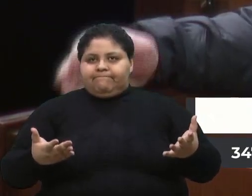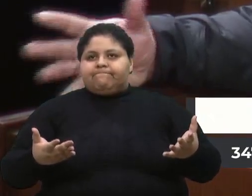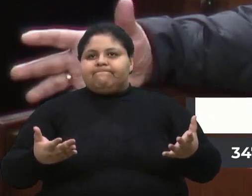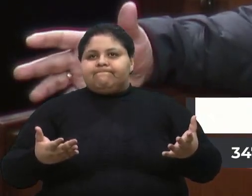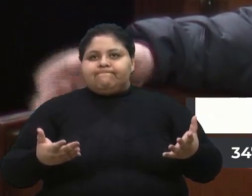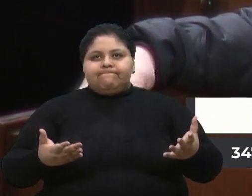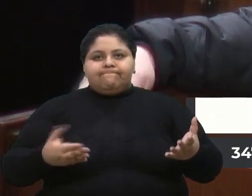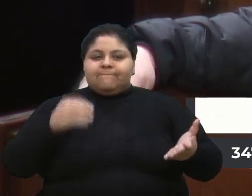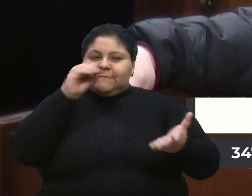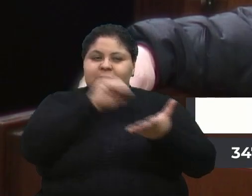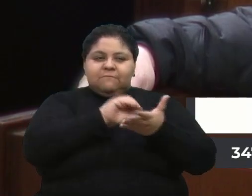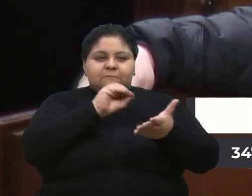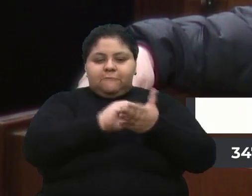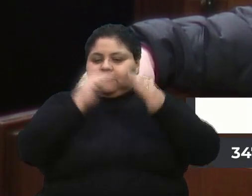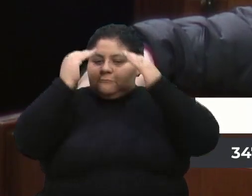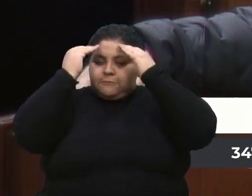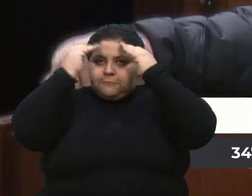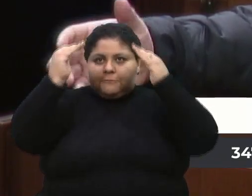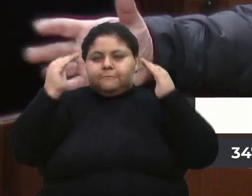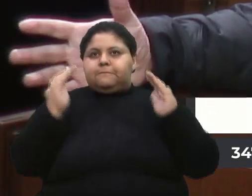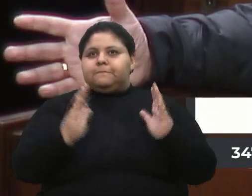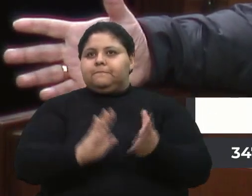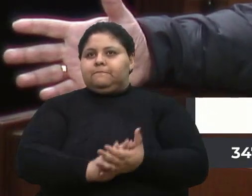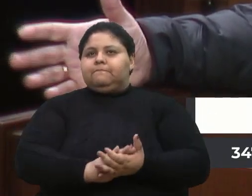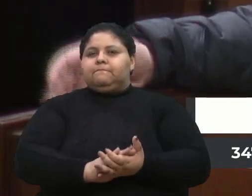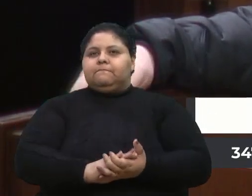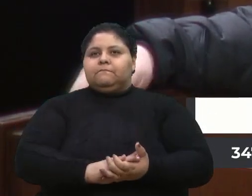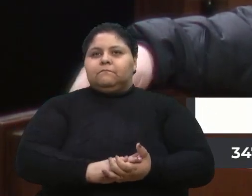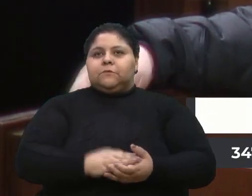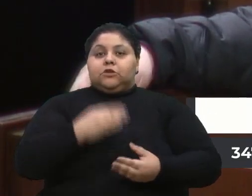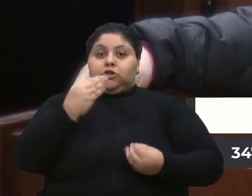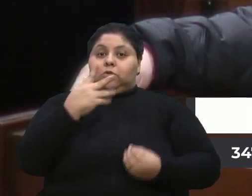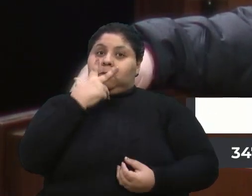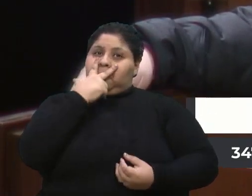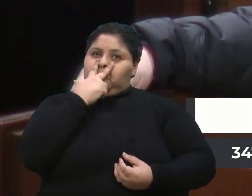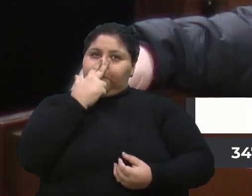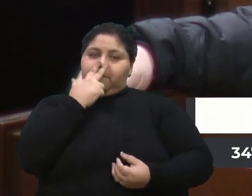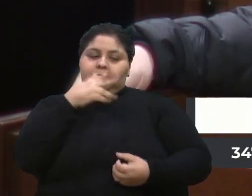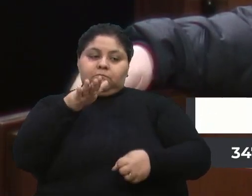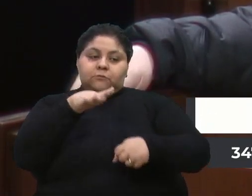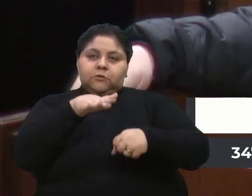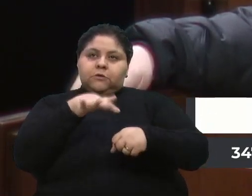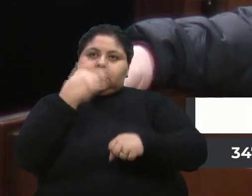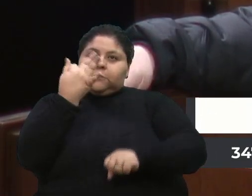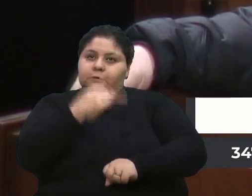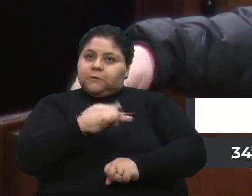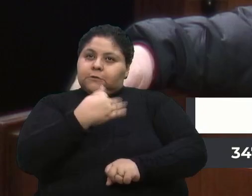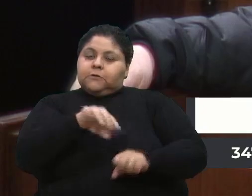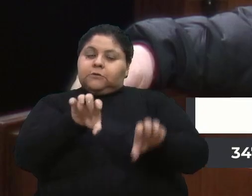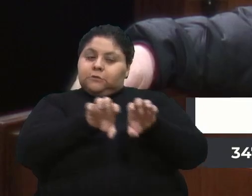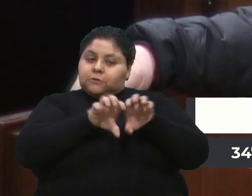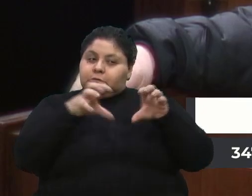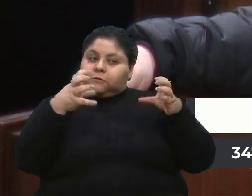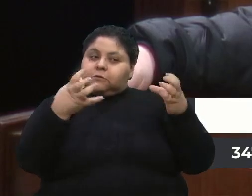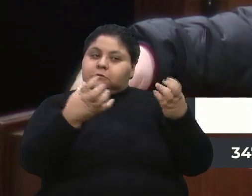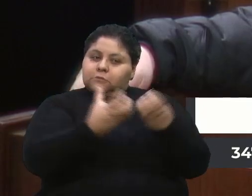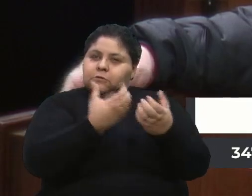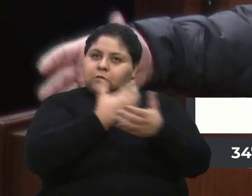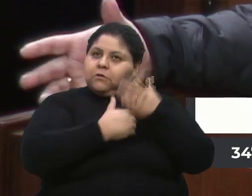desrespeito e de uma, como nós estávamos falando, de uma doença da comunidade em si, em geral,